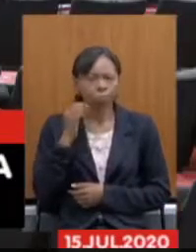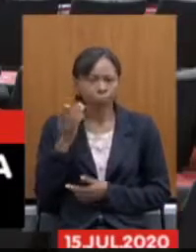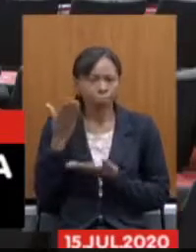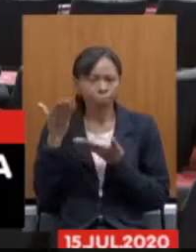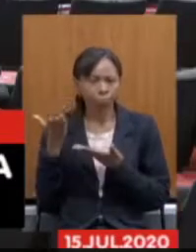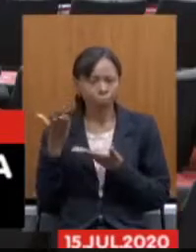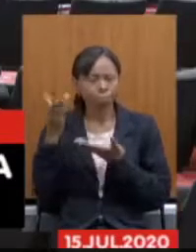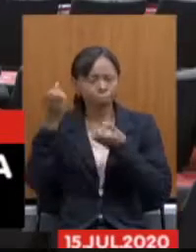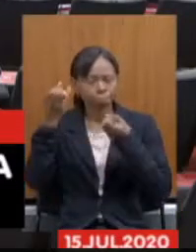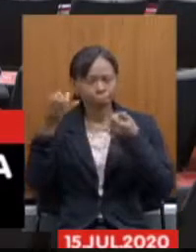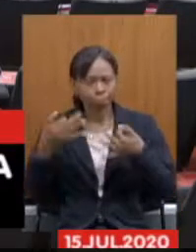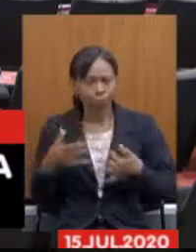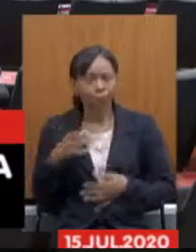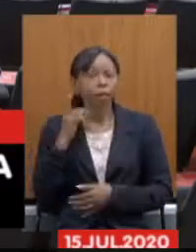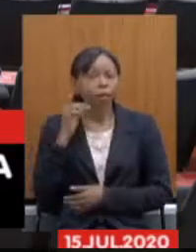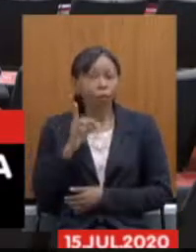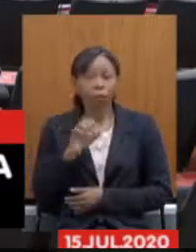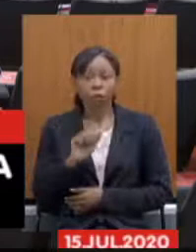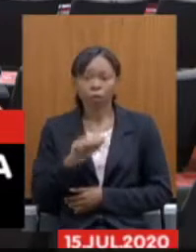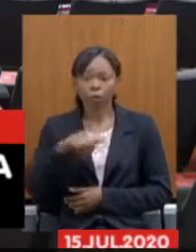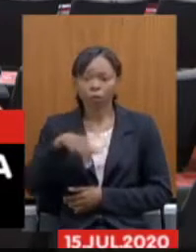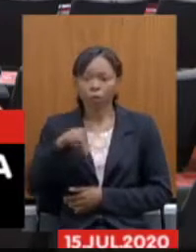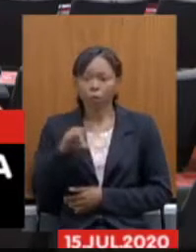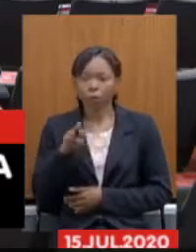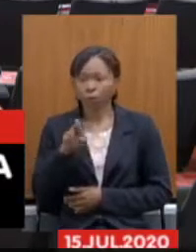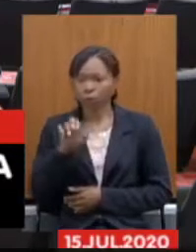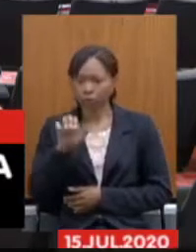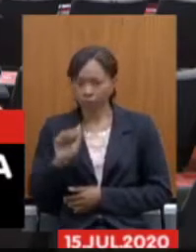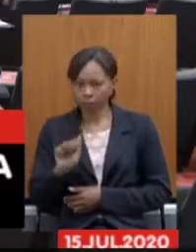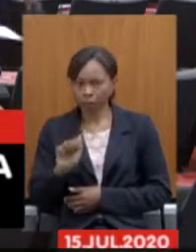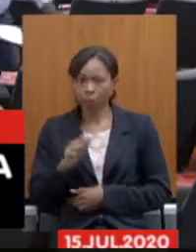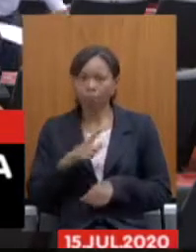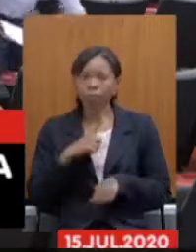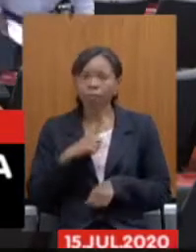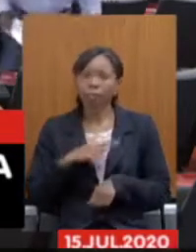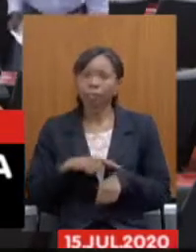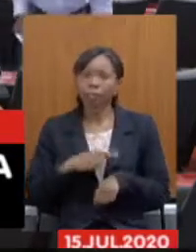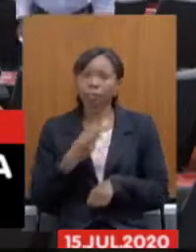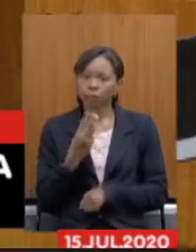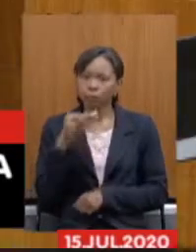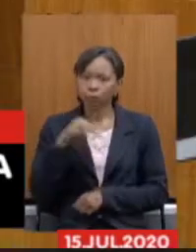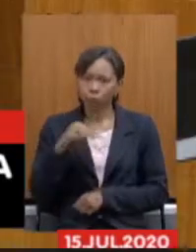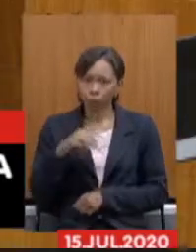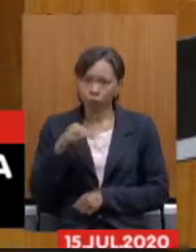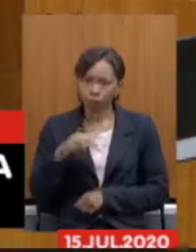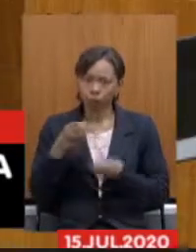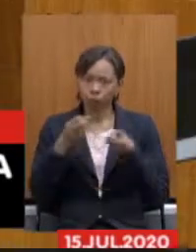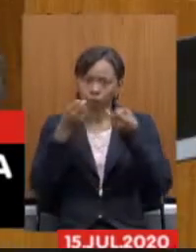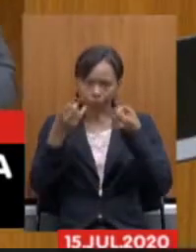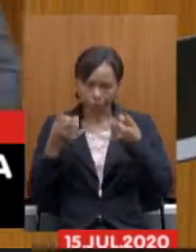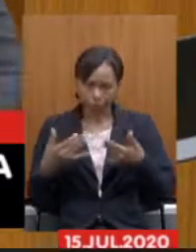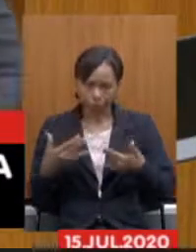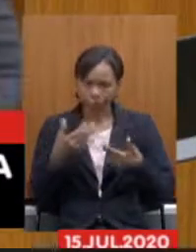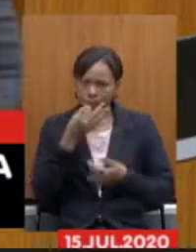palavra a deputada Andréa de Jesus que disporá de 3 minutos para a sua manifestação